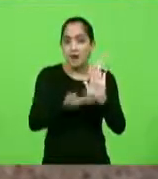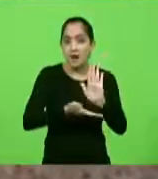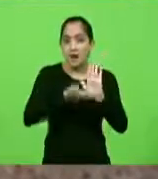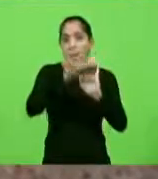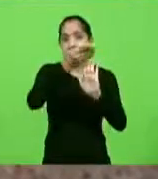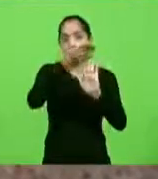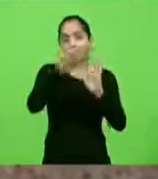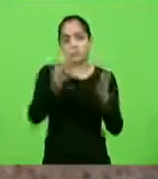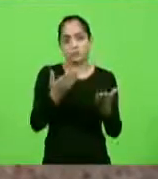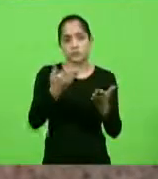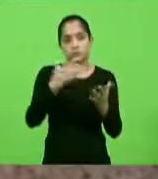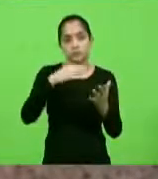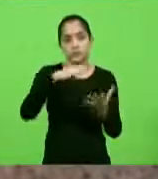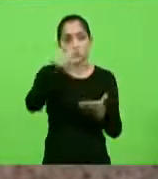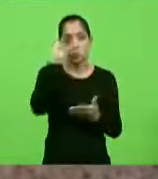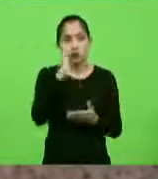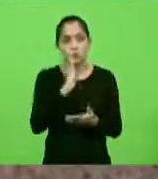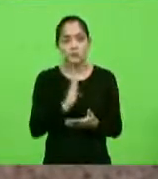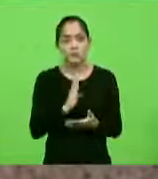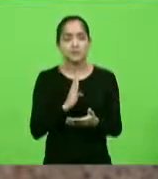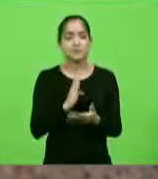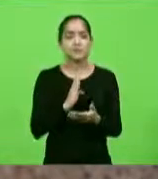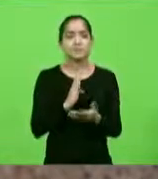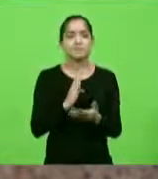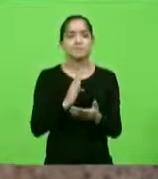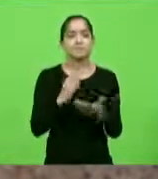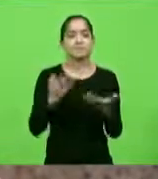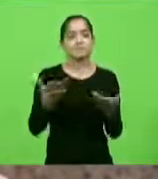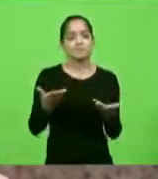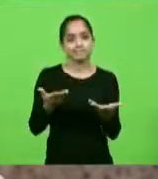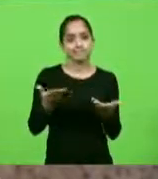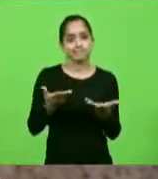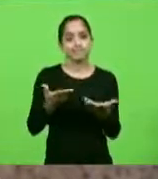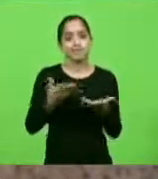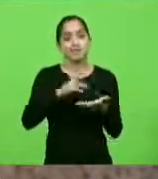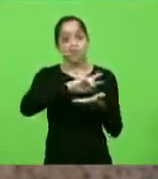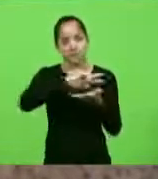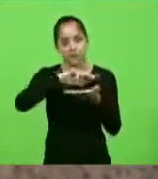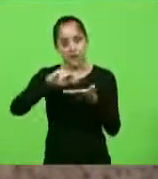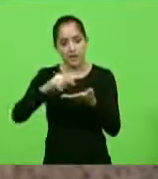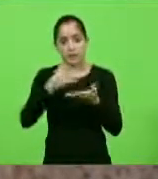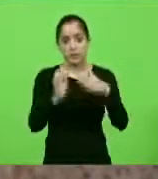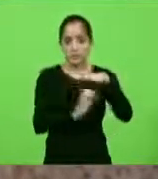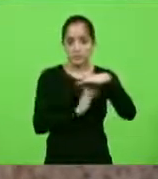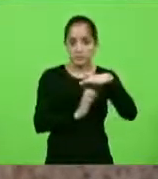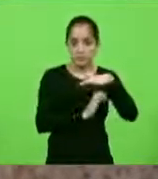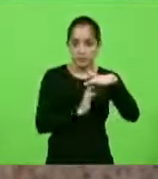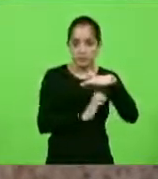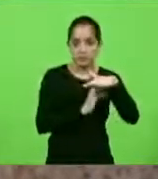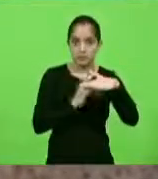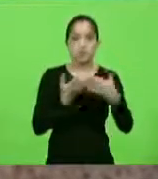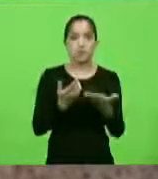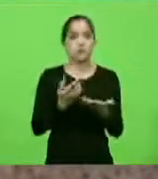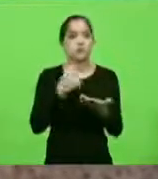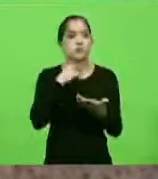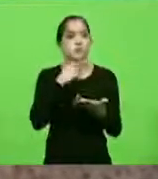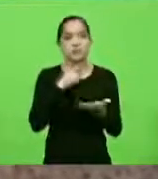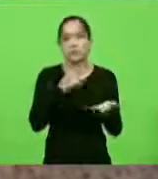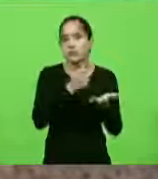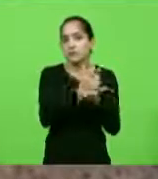tributária do Brasil e agora, além de tudo ainda, diversos desses empreendedores não conseguiram honrar com seus